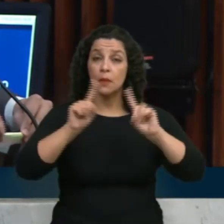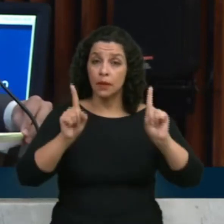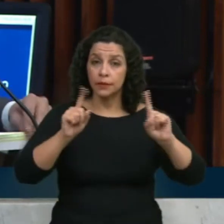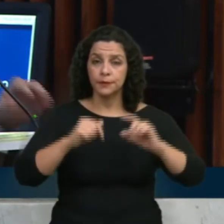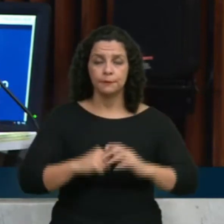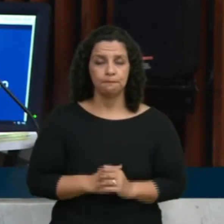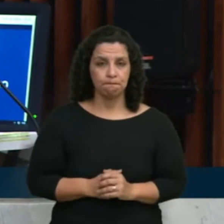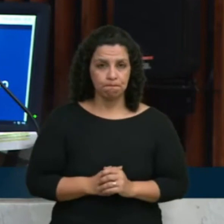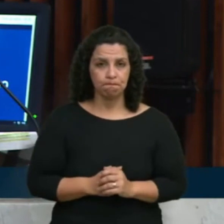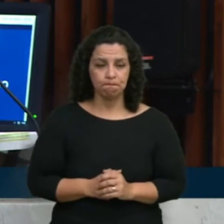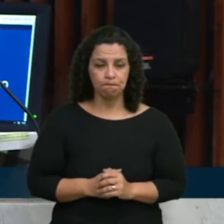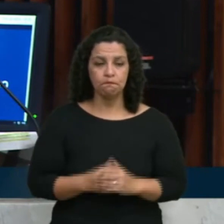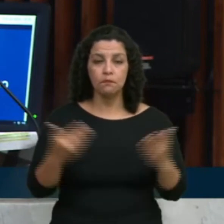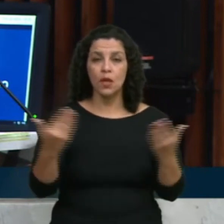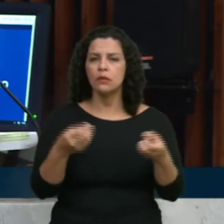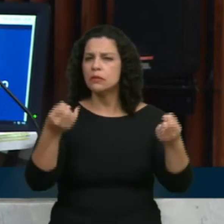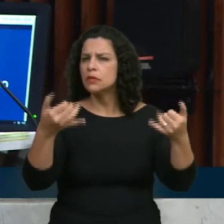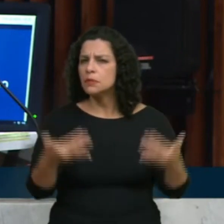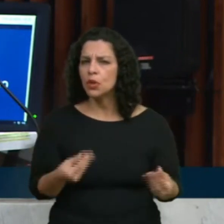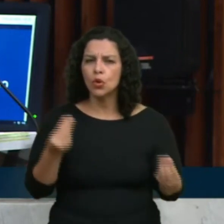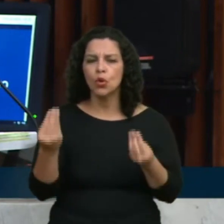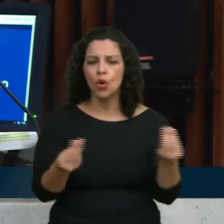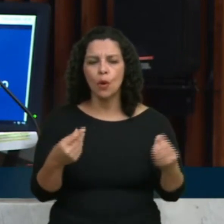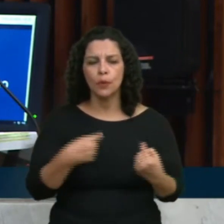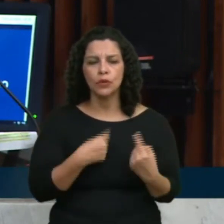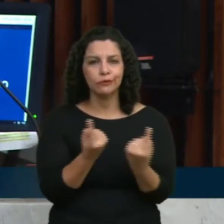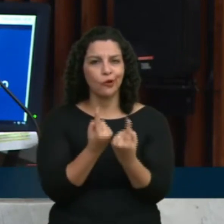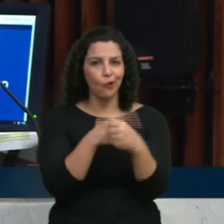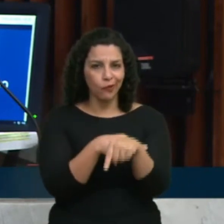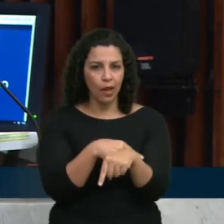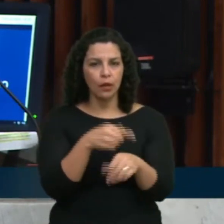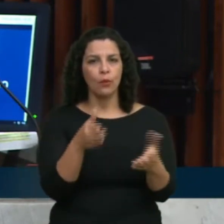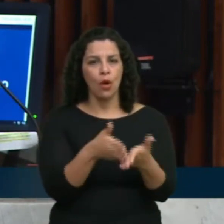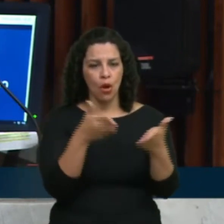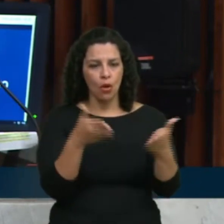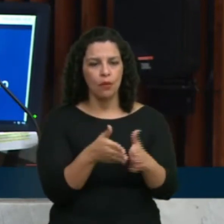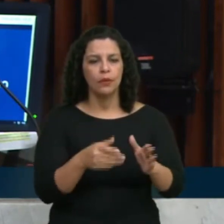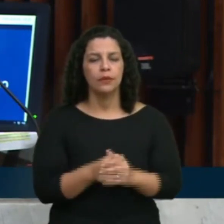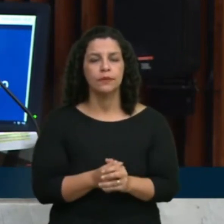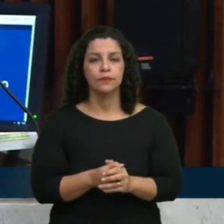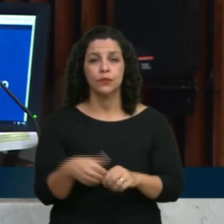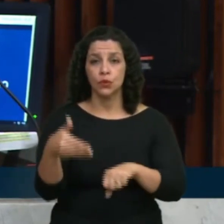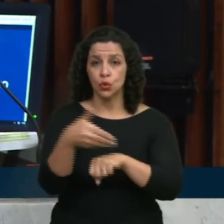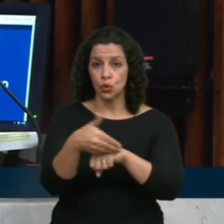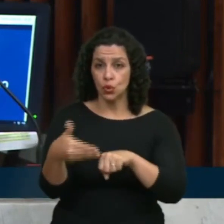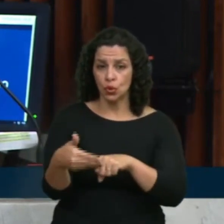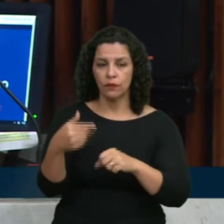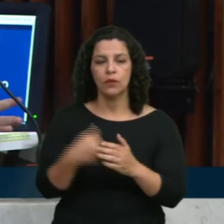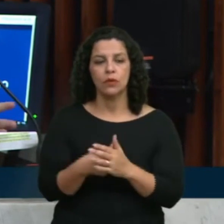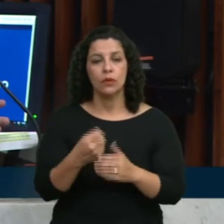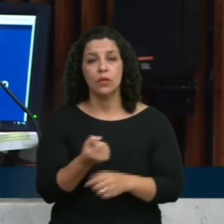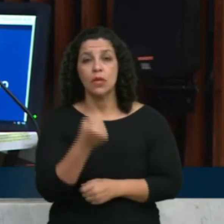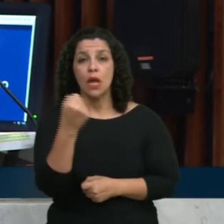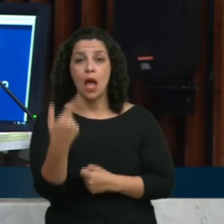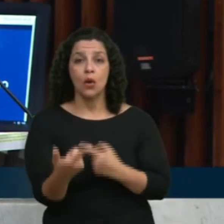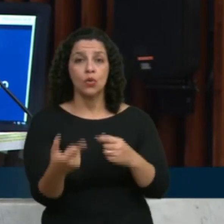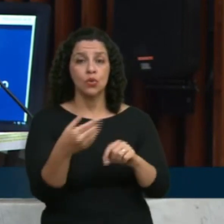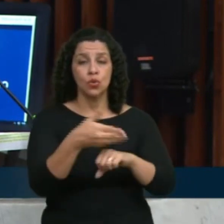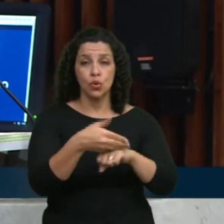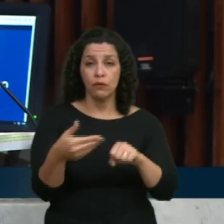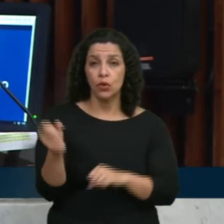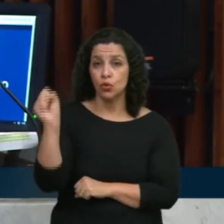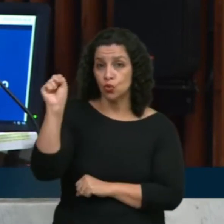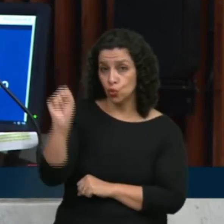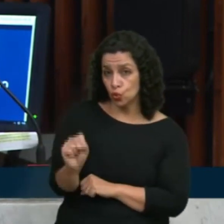Mas, mostrando o quanto são contrário ao povo mais pobre, os governadores, alguns deles do Sul e do